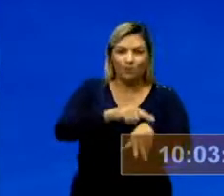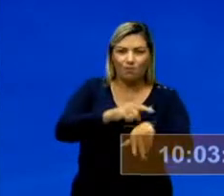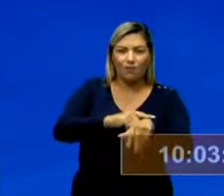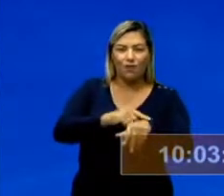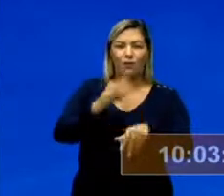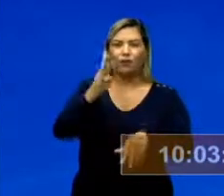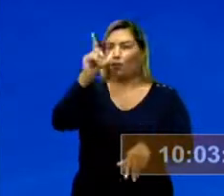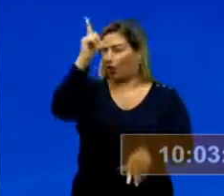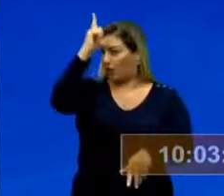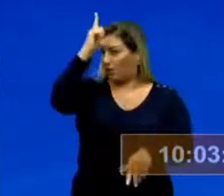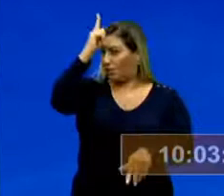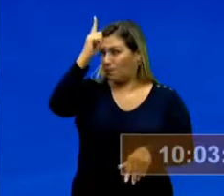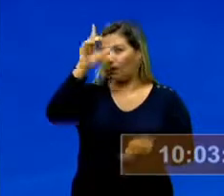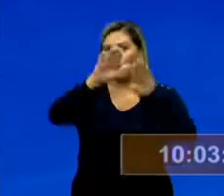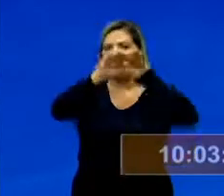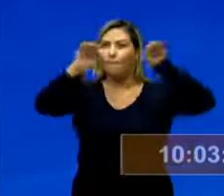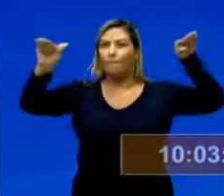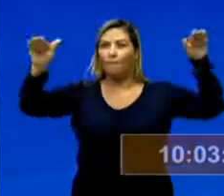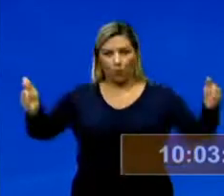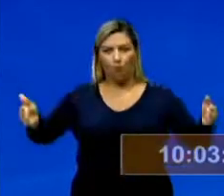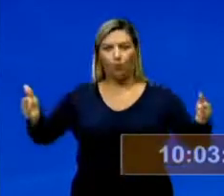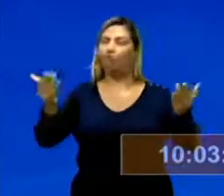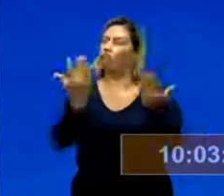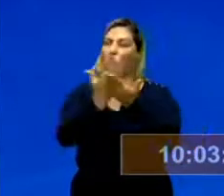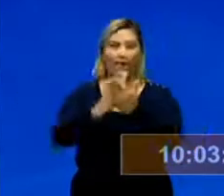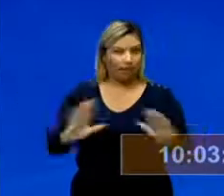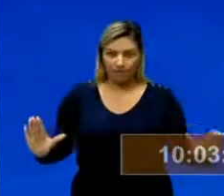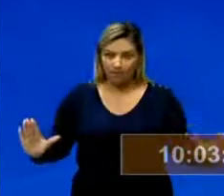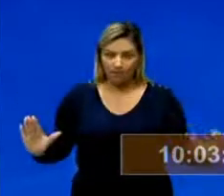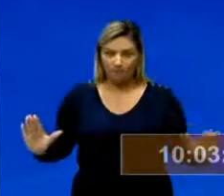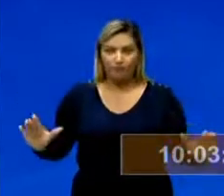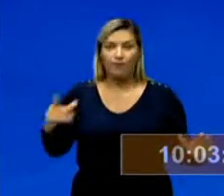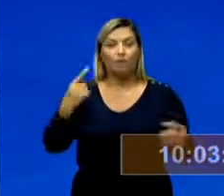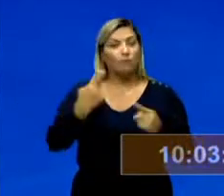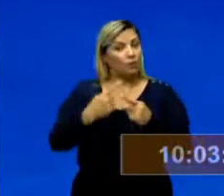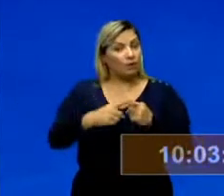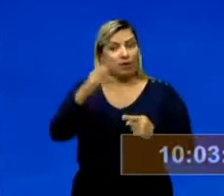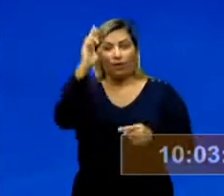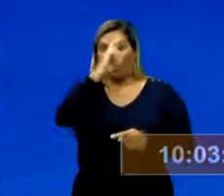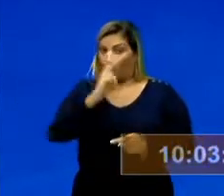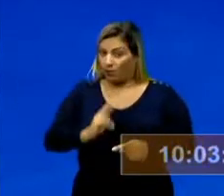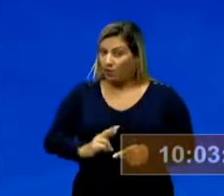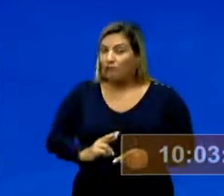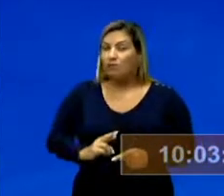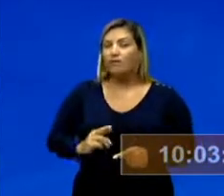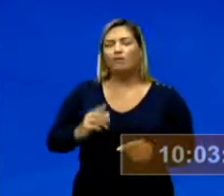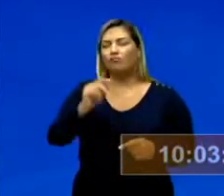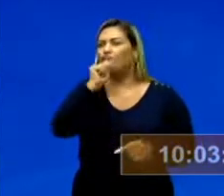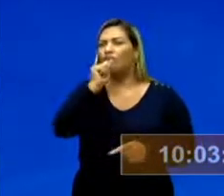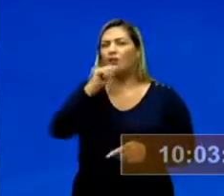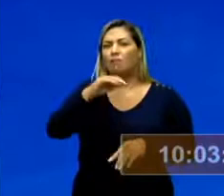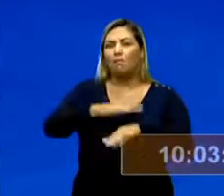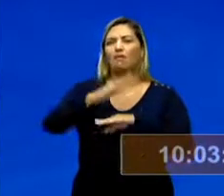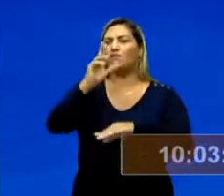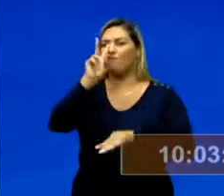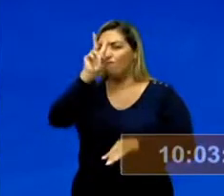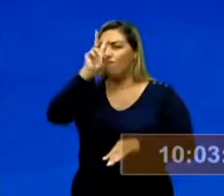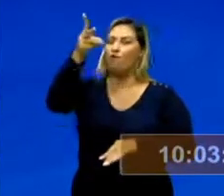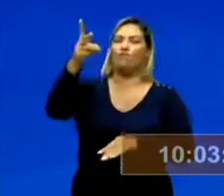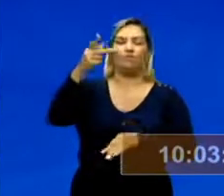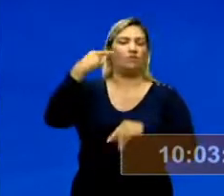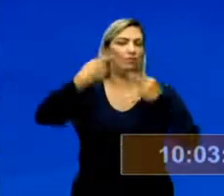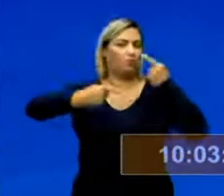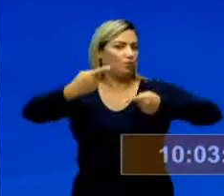décadas essa polarização, ela acaba porque a União Soviética não tem mais força política